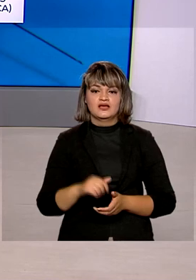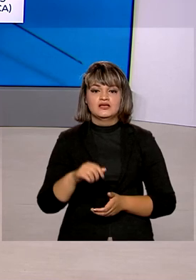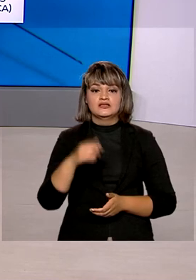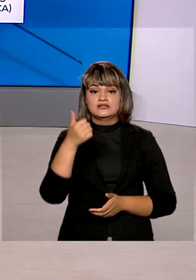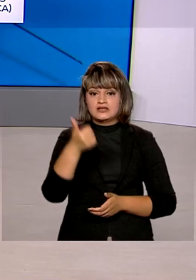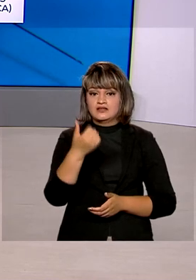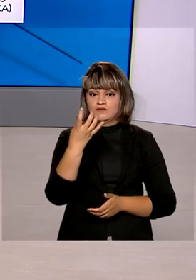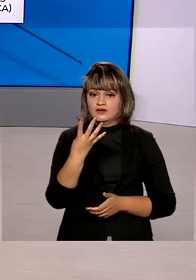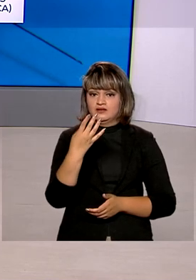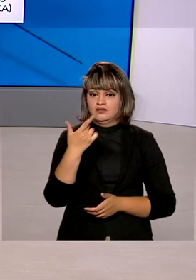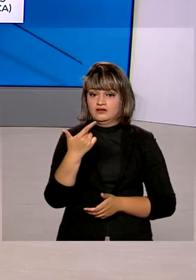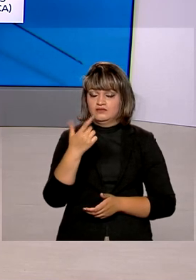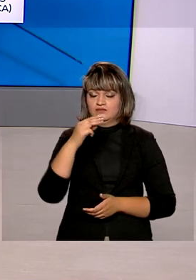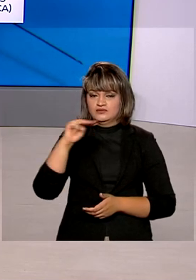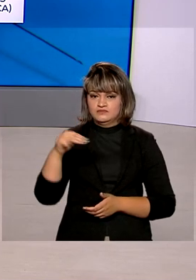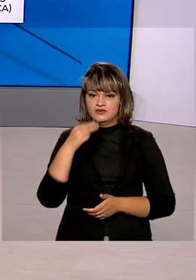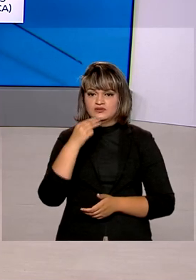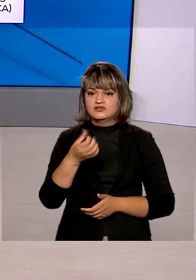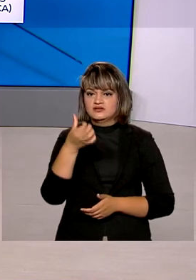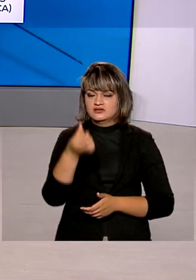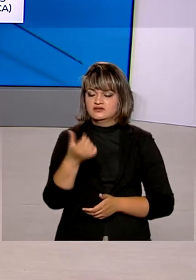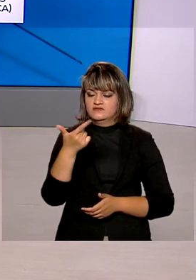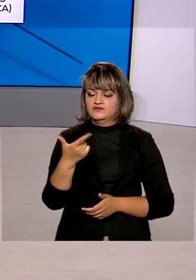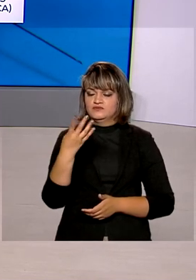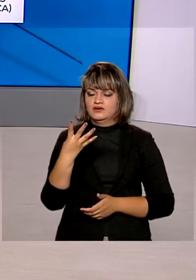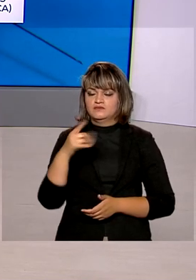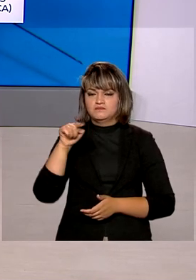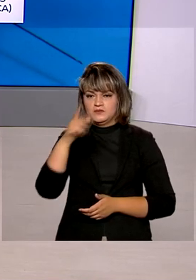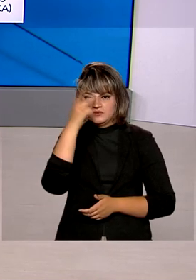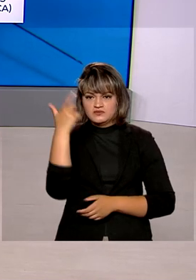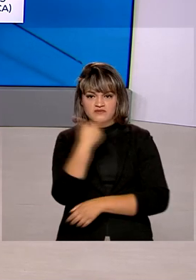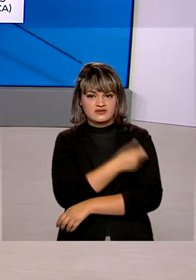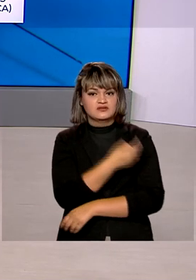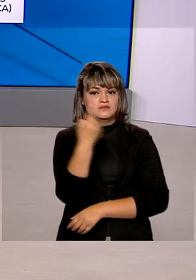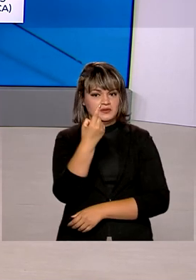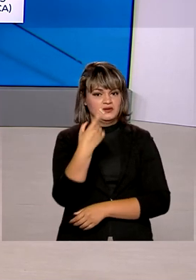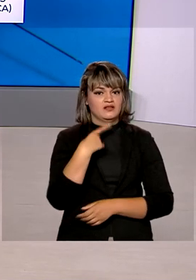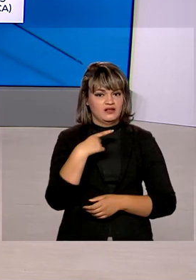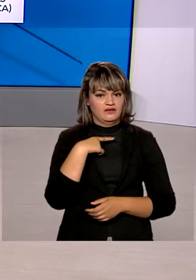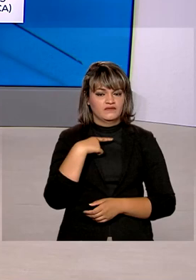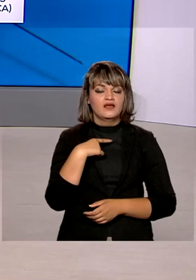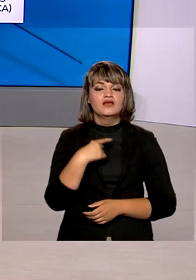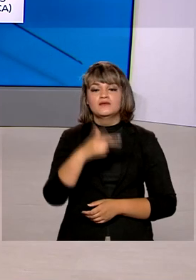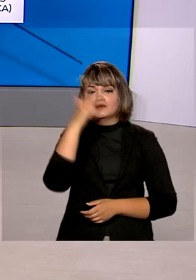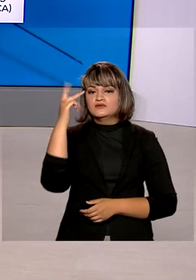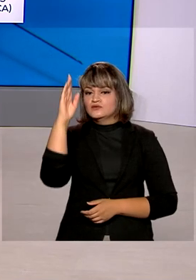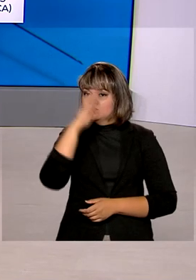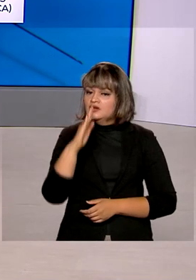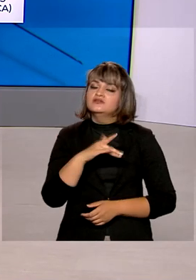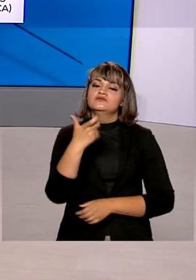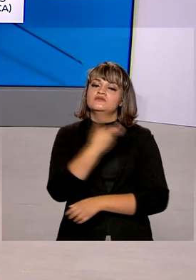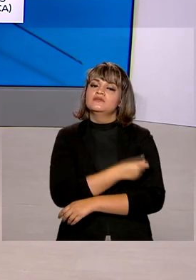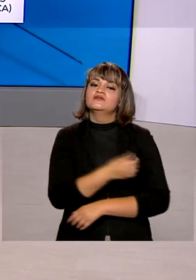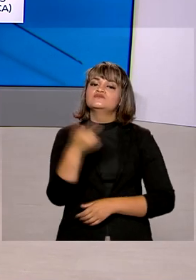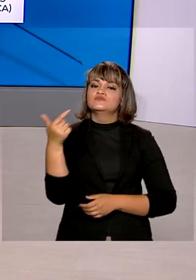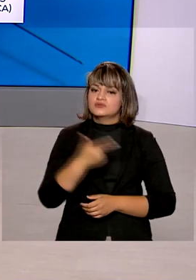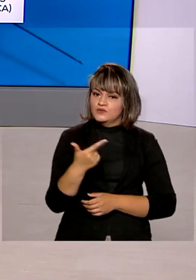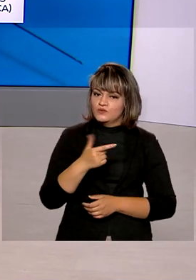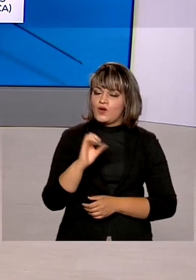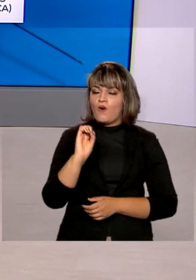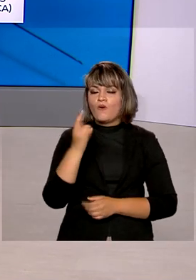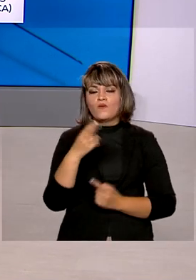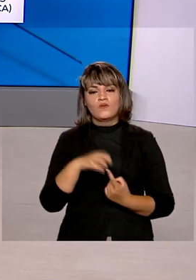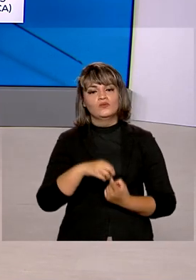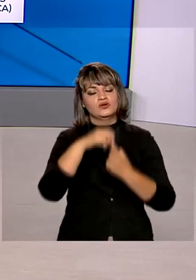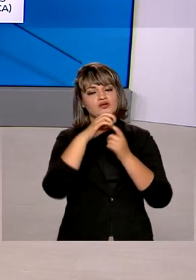142 milhões 624 mil pessoas tomaram a primeira dose e o número de brasileiros que tomaram a segunda dose ou